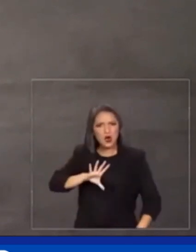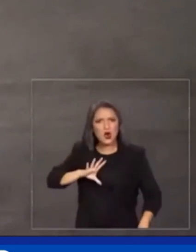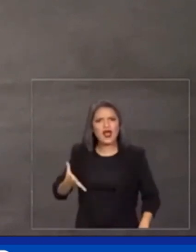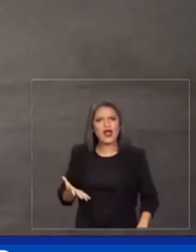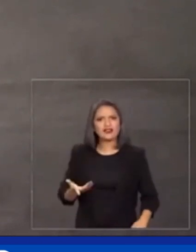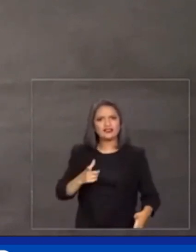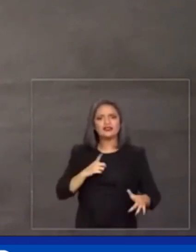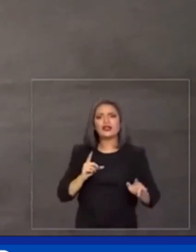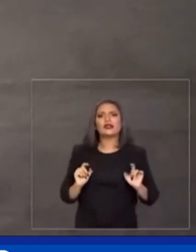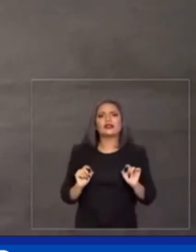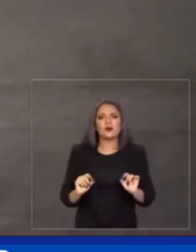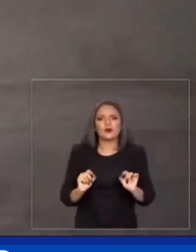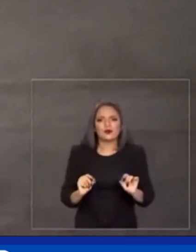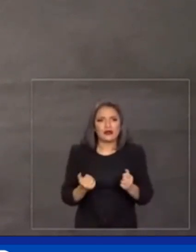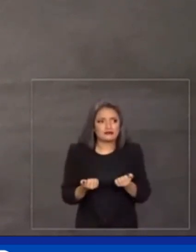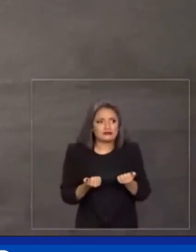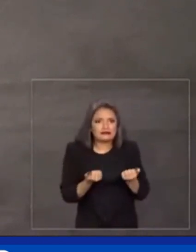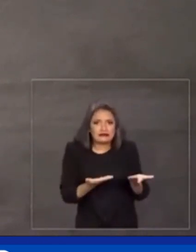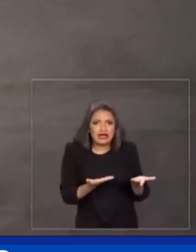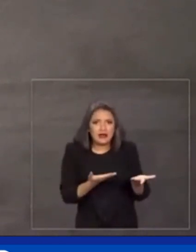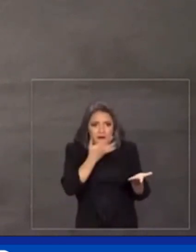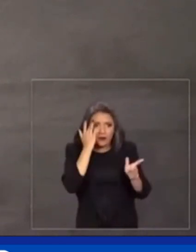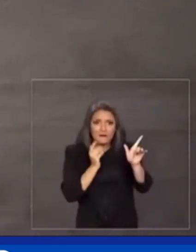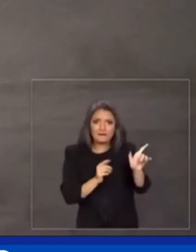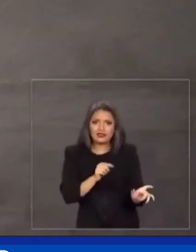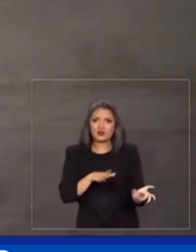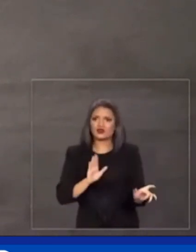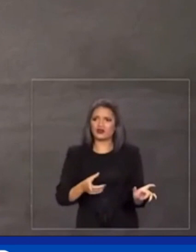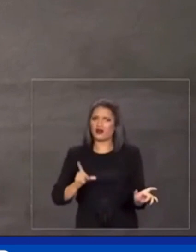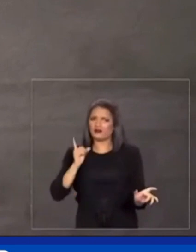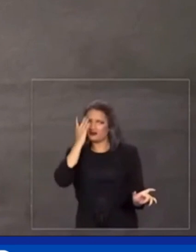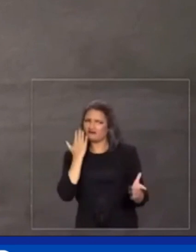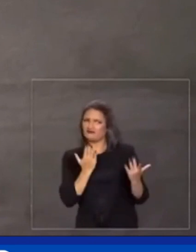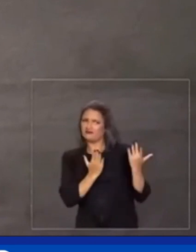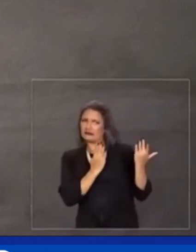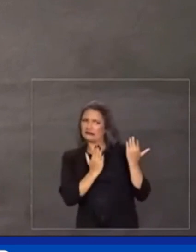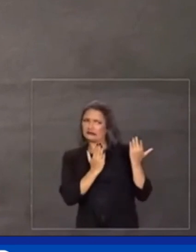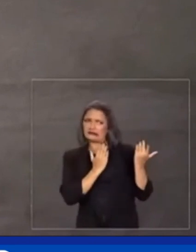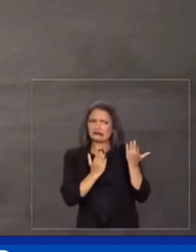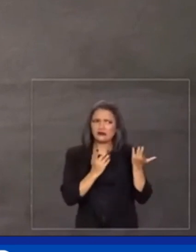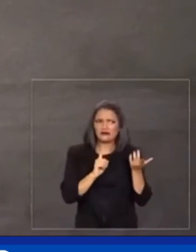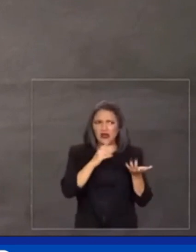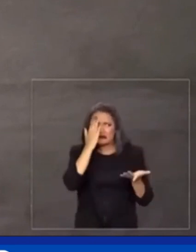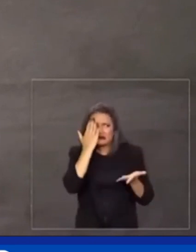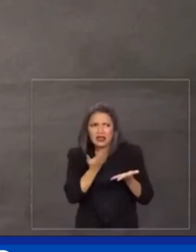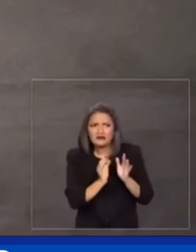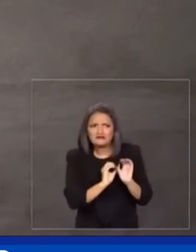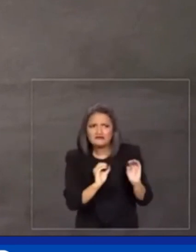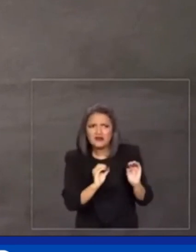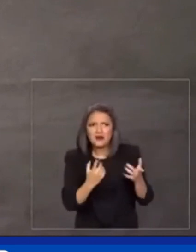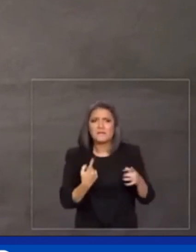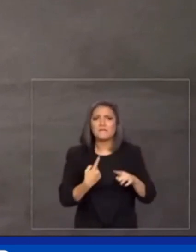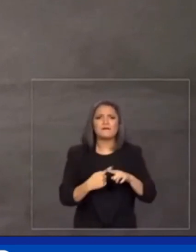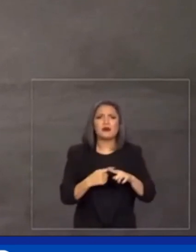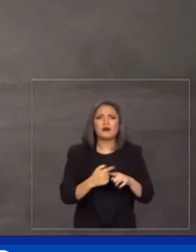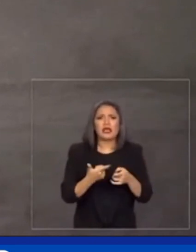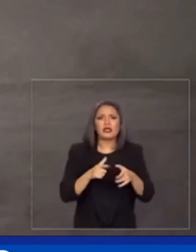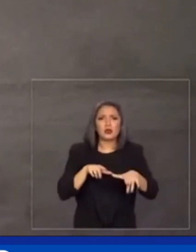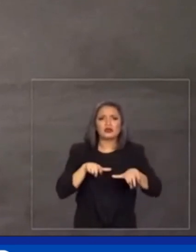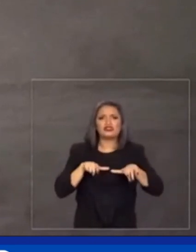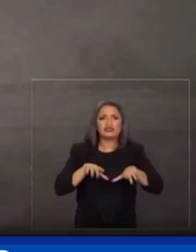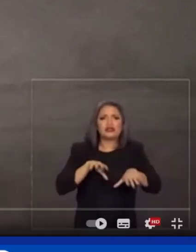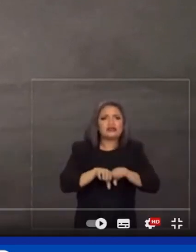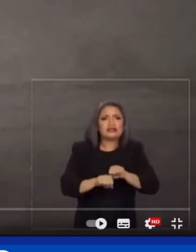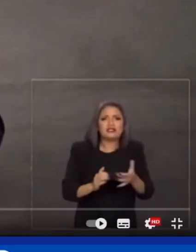conceder para alguém tantas vezes questionado por não ter diploma